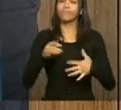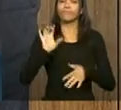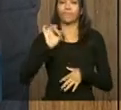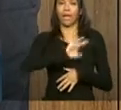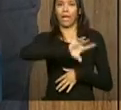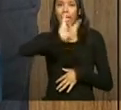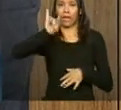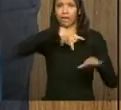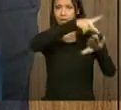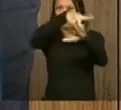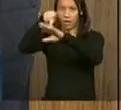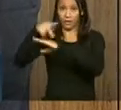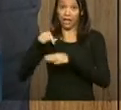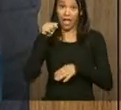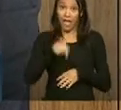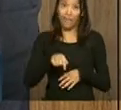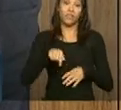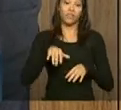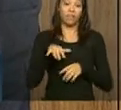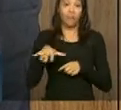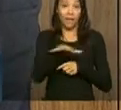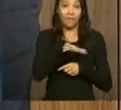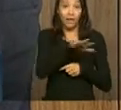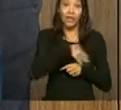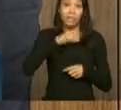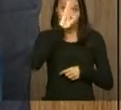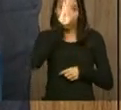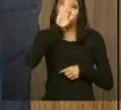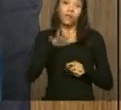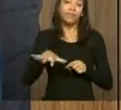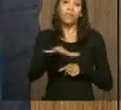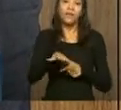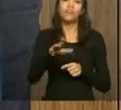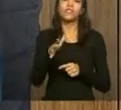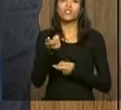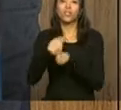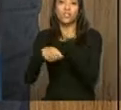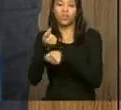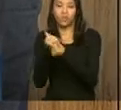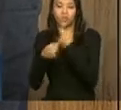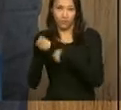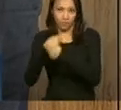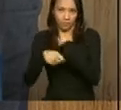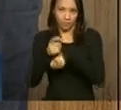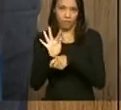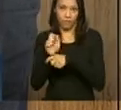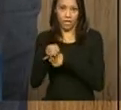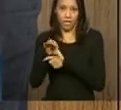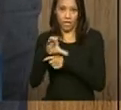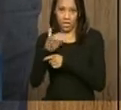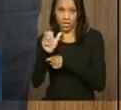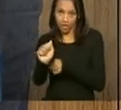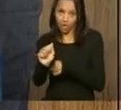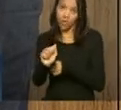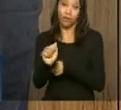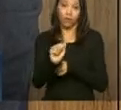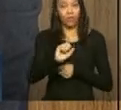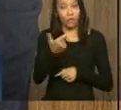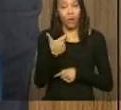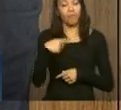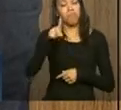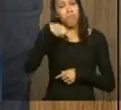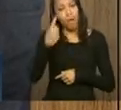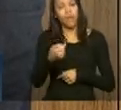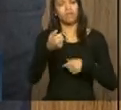Essas são as áreas principais que foram discutidas na área de finanças, que serão levadas aos líderes. Obviamente, eu posso entrar em mais